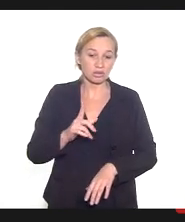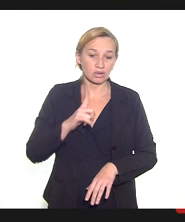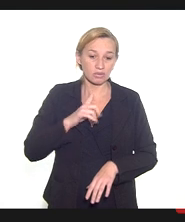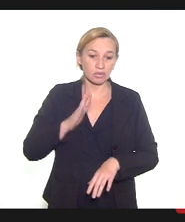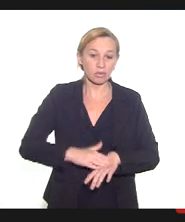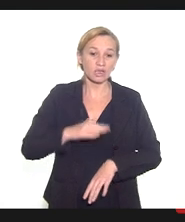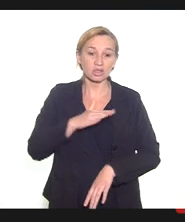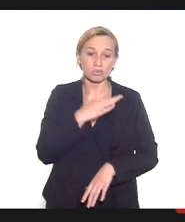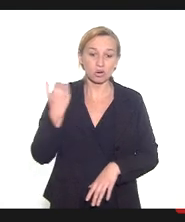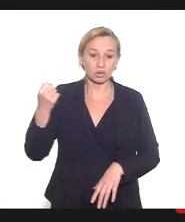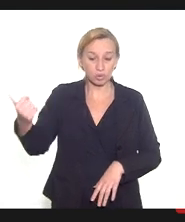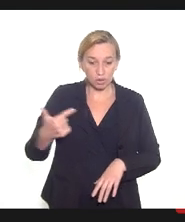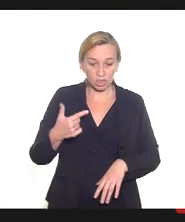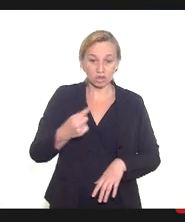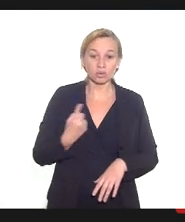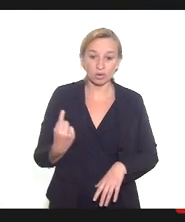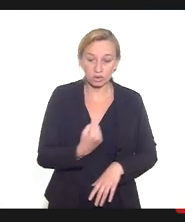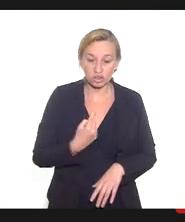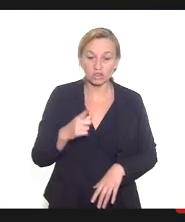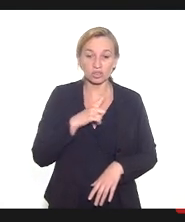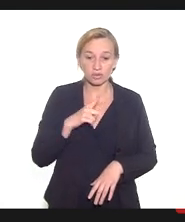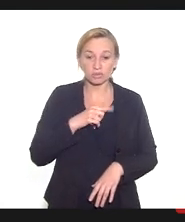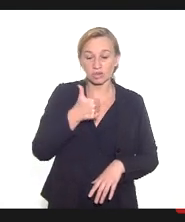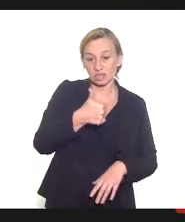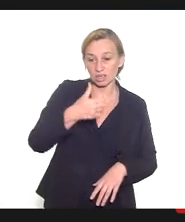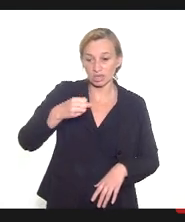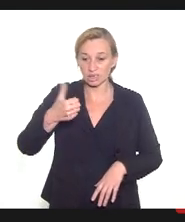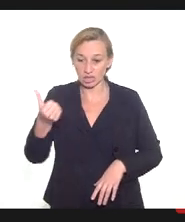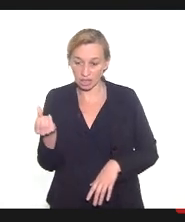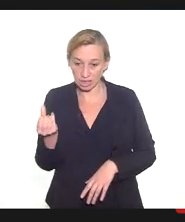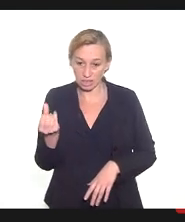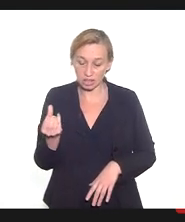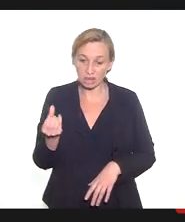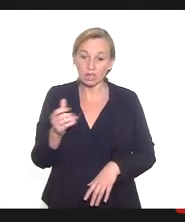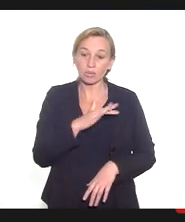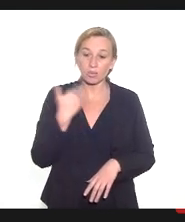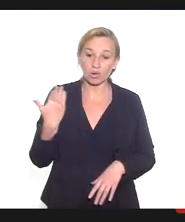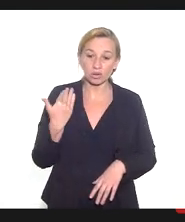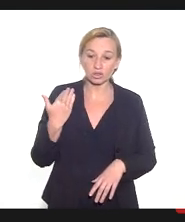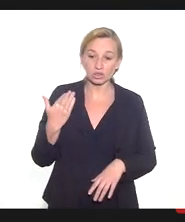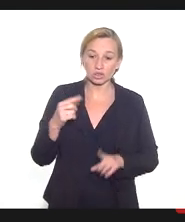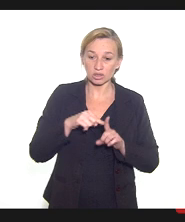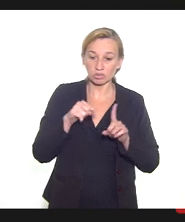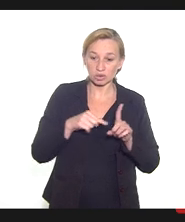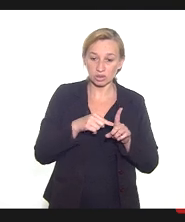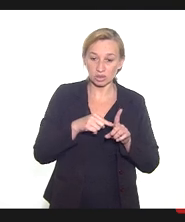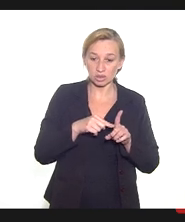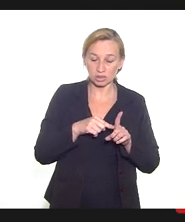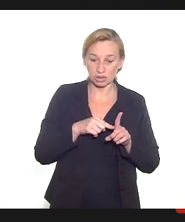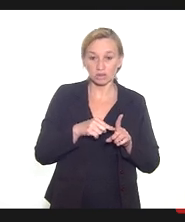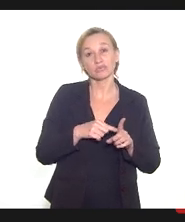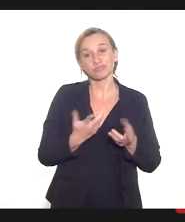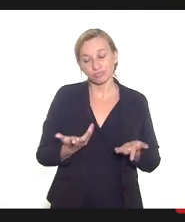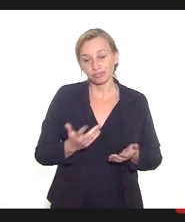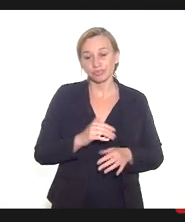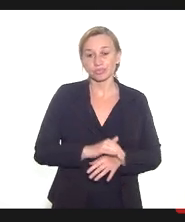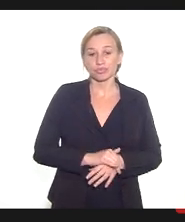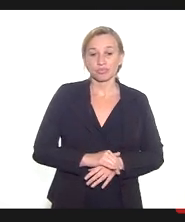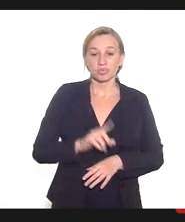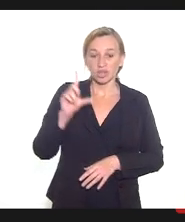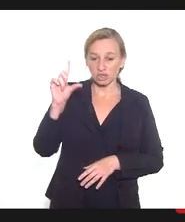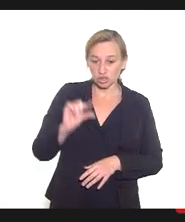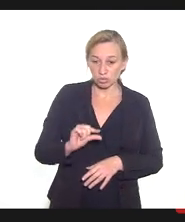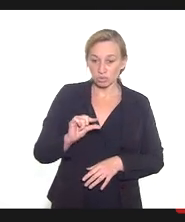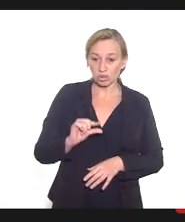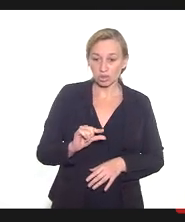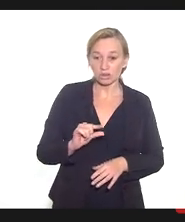tiveram 106 mortes ingestantes, e diminuindo progressivamente, apesar dos